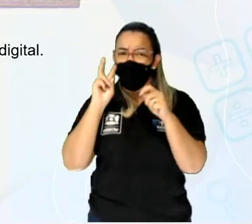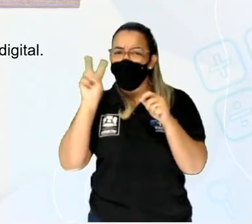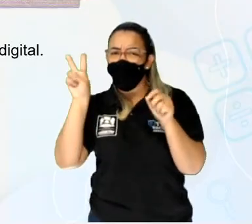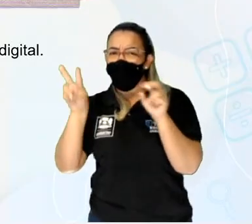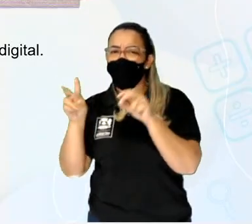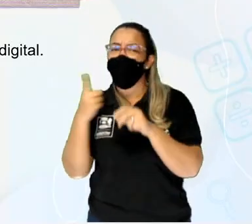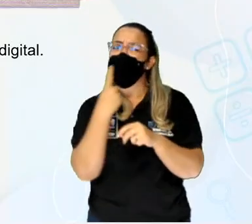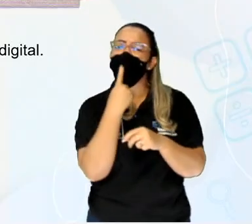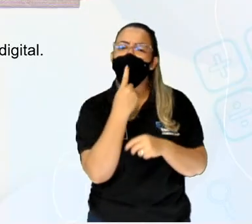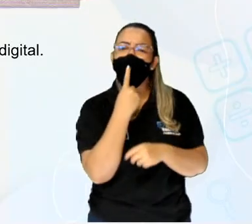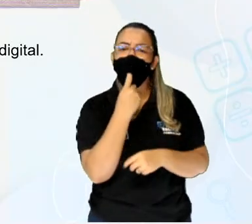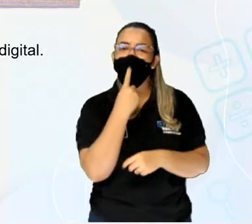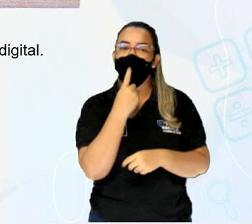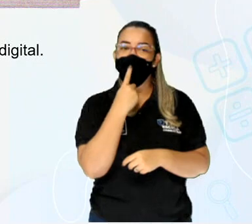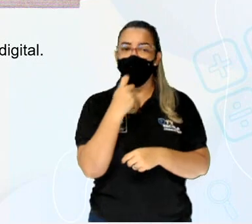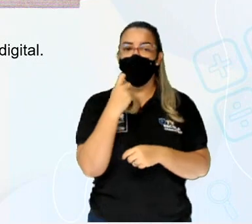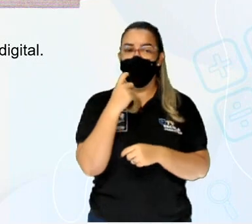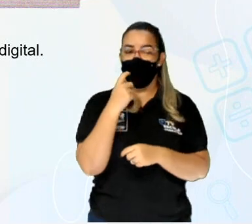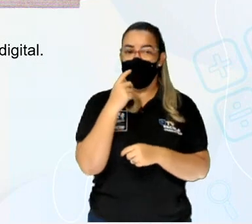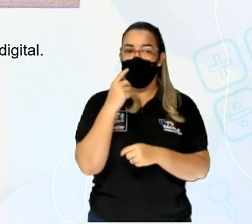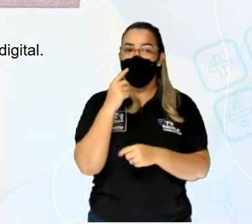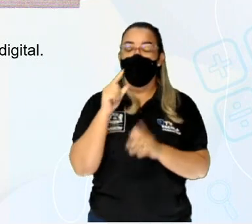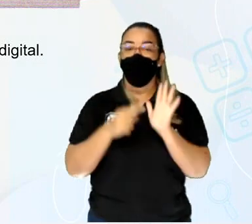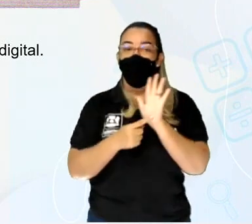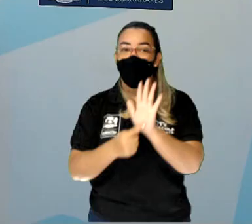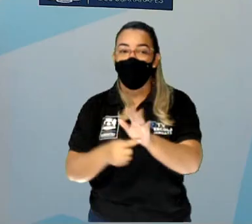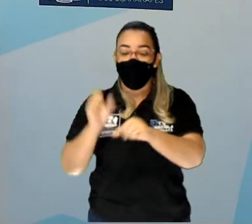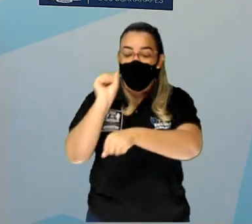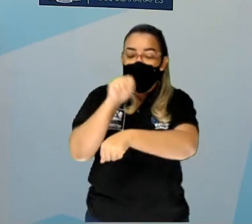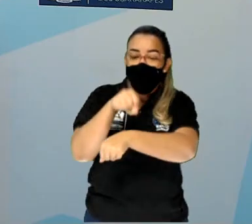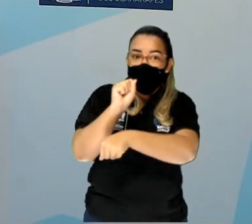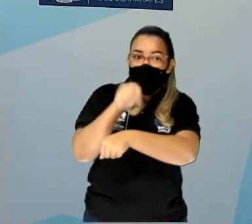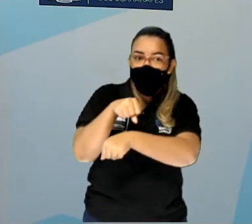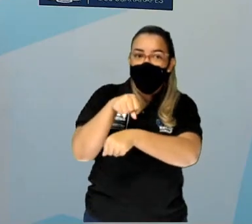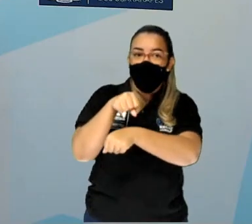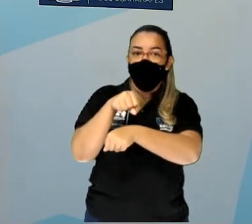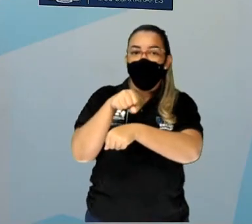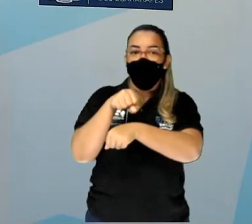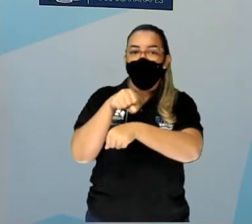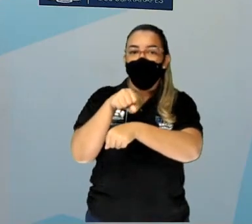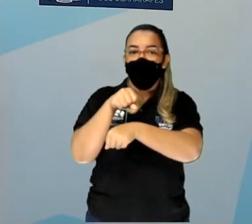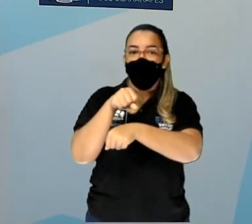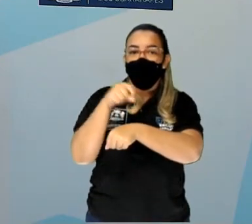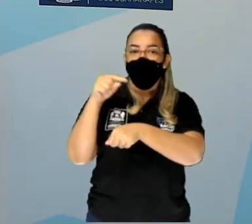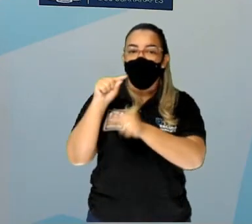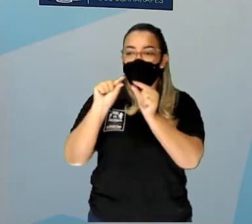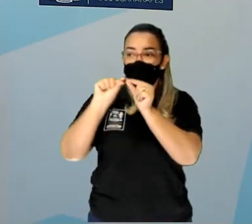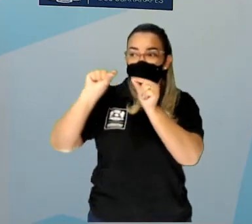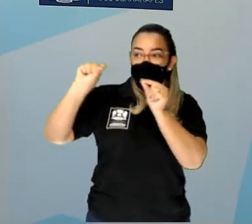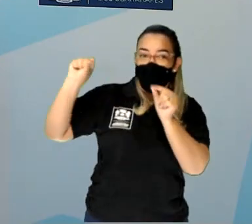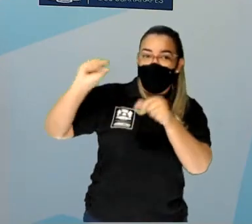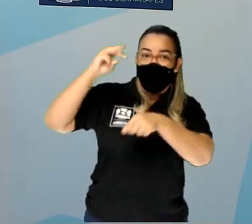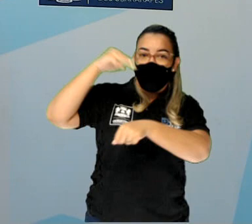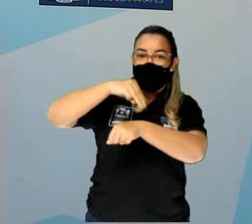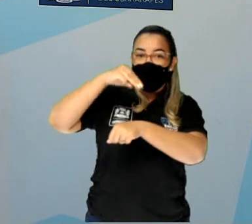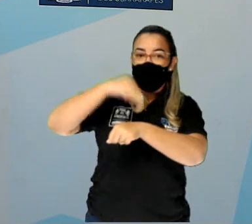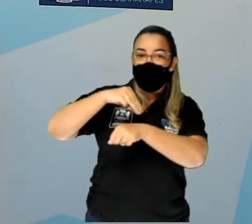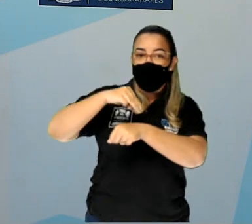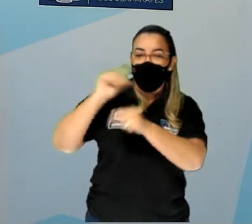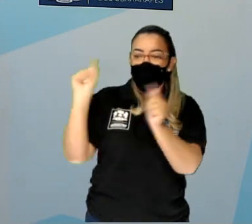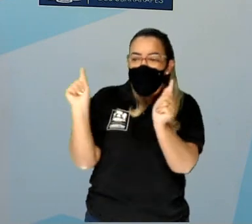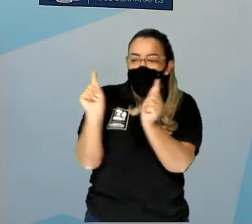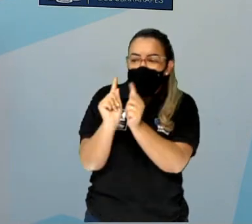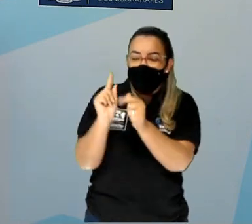aqui de vermelho, ele indica os segundos. O ponteiro maiorzinho, ele indica os minutos. E o